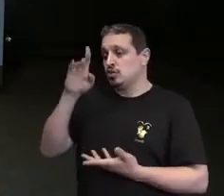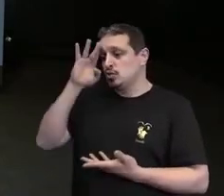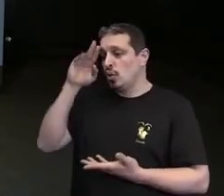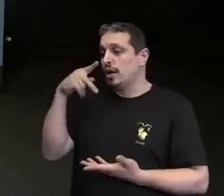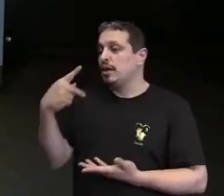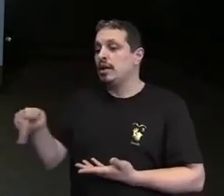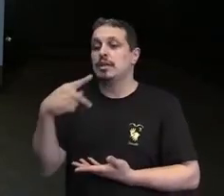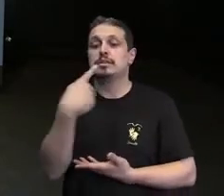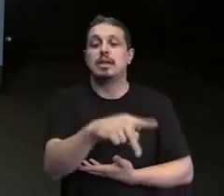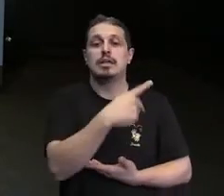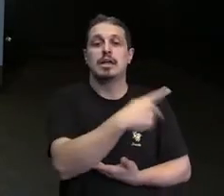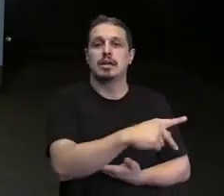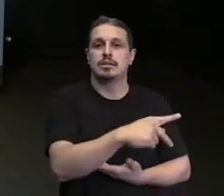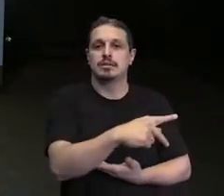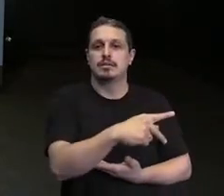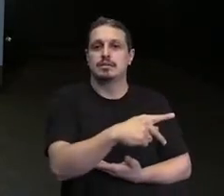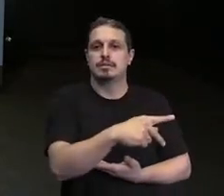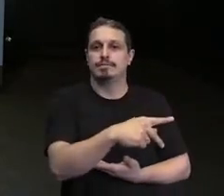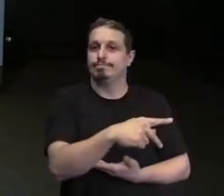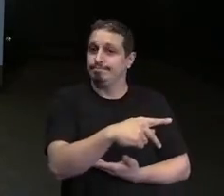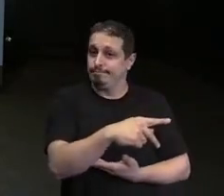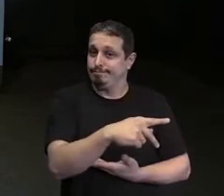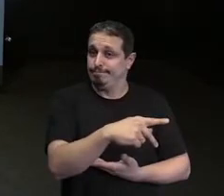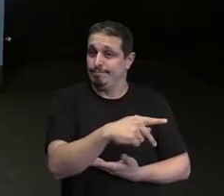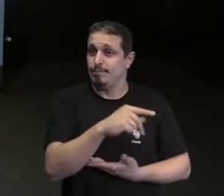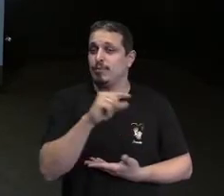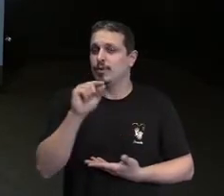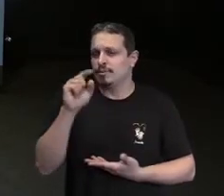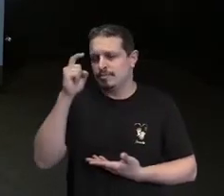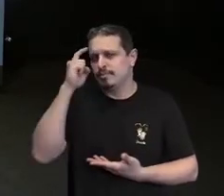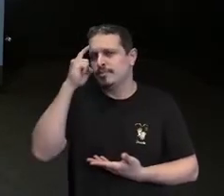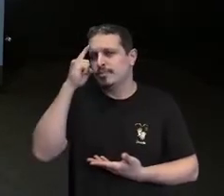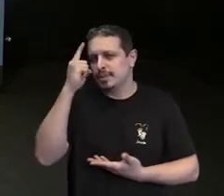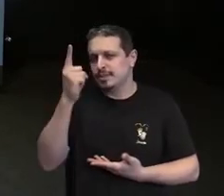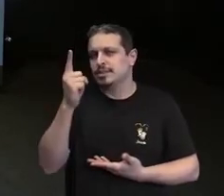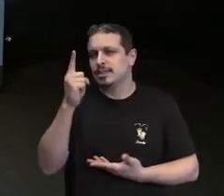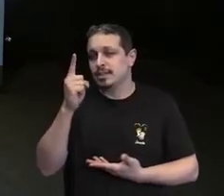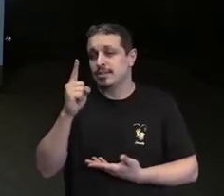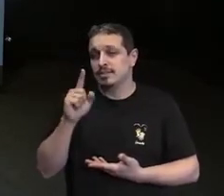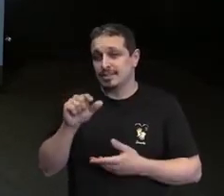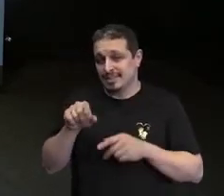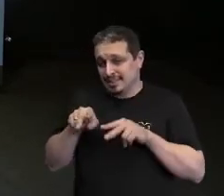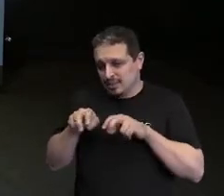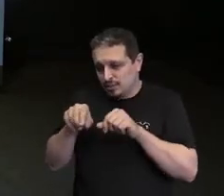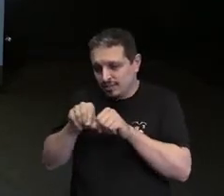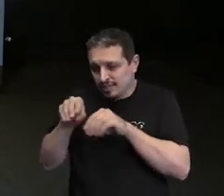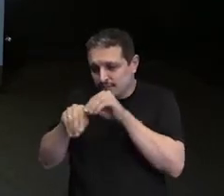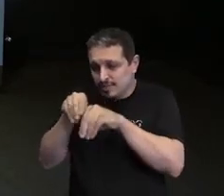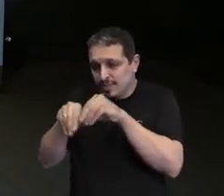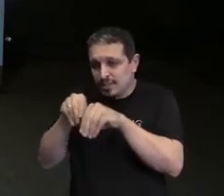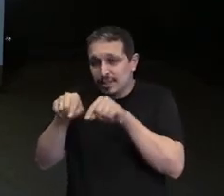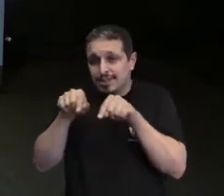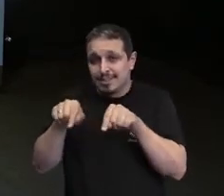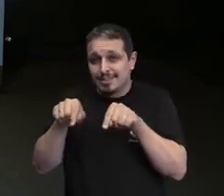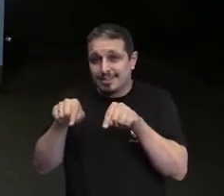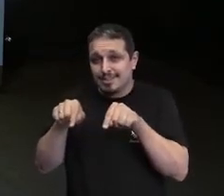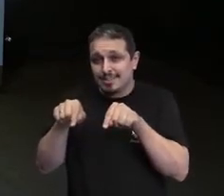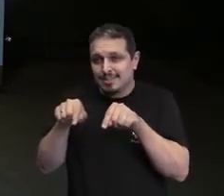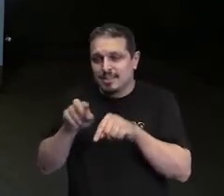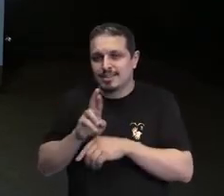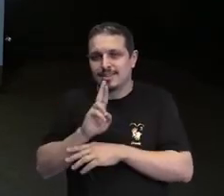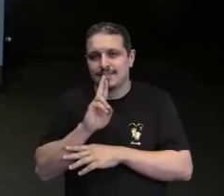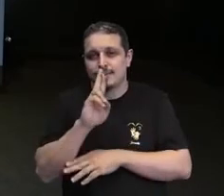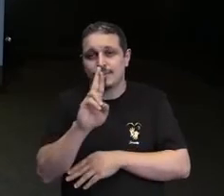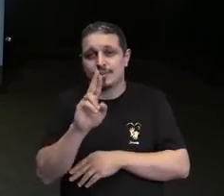pessoas. E quando a gente pensa na ideia de semente, a semente, ela é representativa para a gente, porque a semente, ela tem um